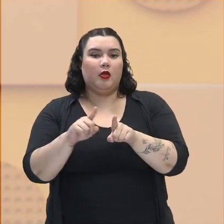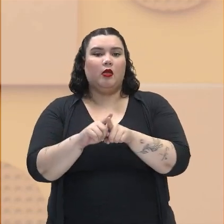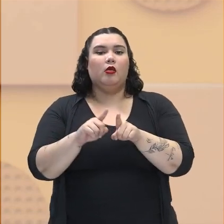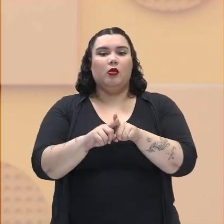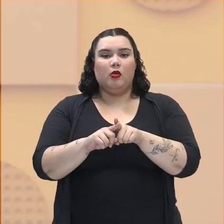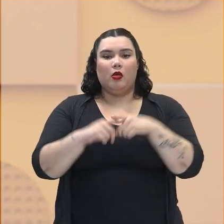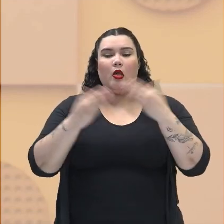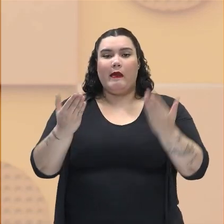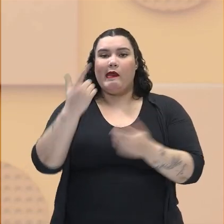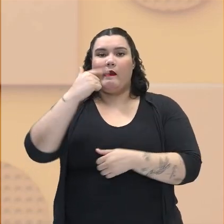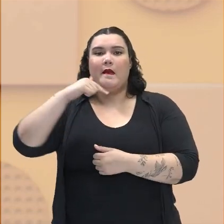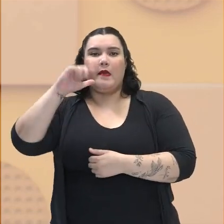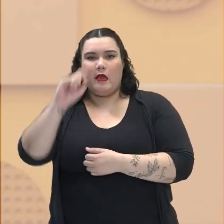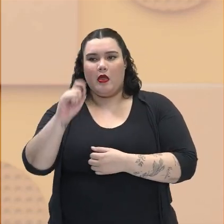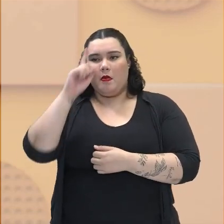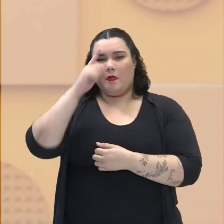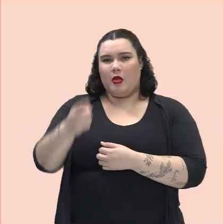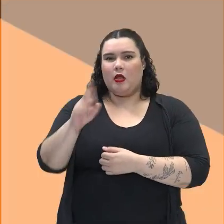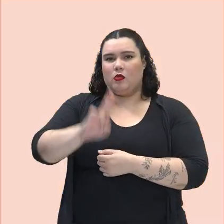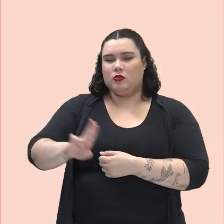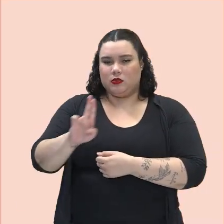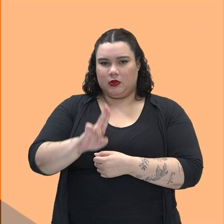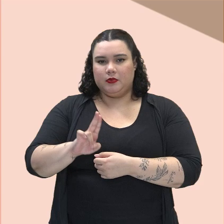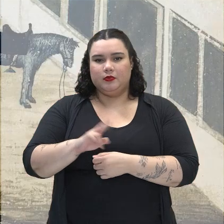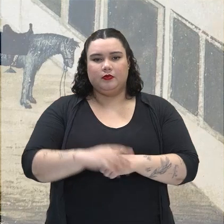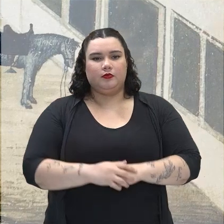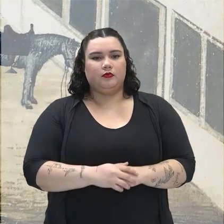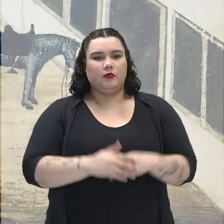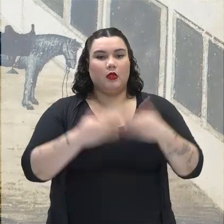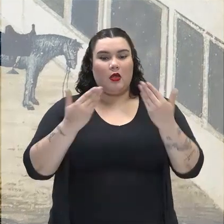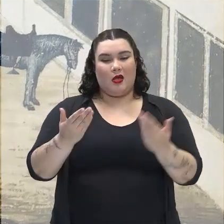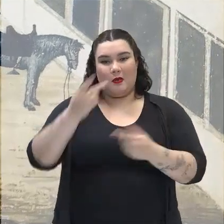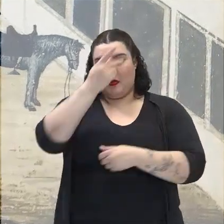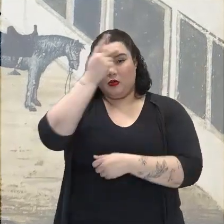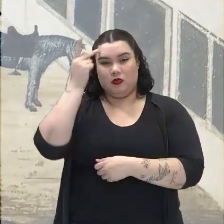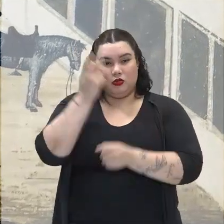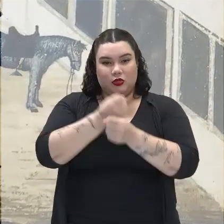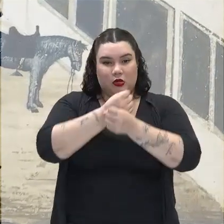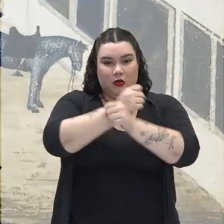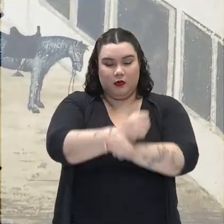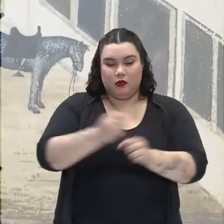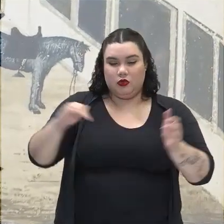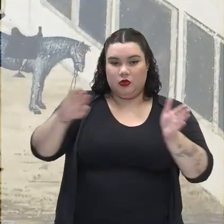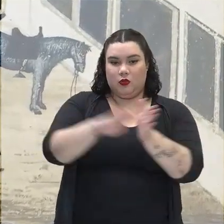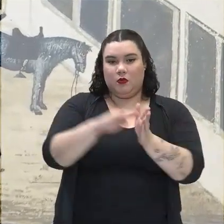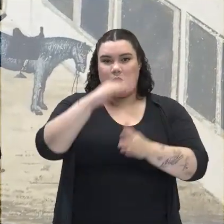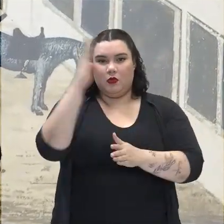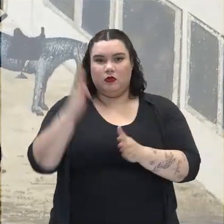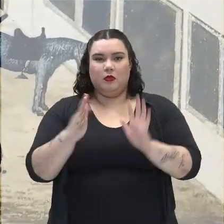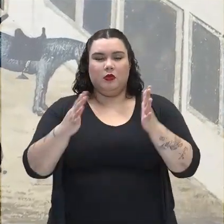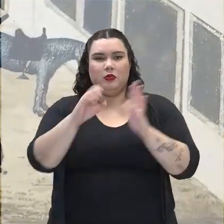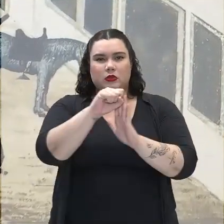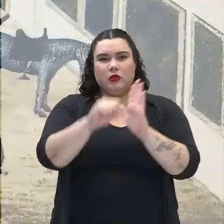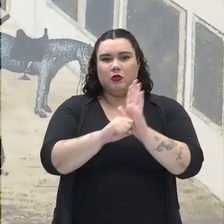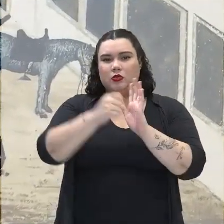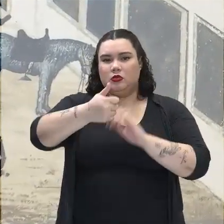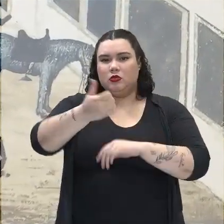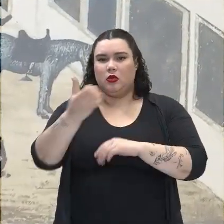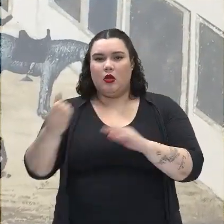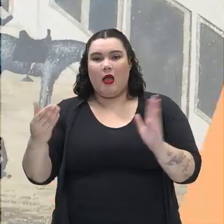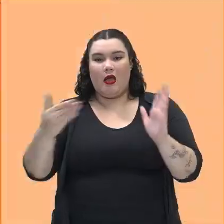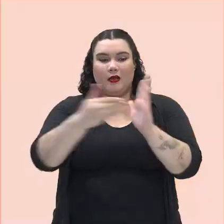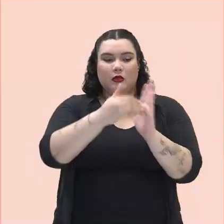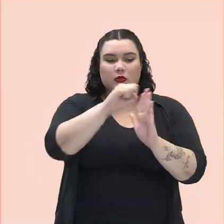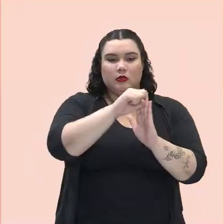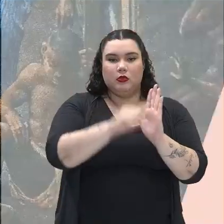foi utilizada. Vale ressaltar, tá, gente? Que os escravizados vieram para o Brasil ali por volta do século XVI até o século